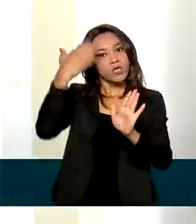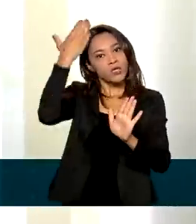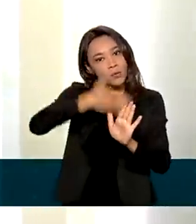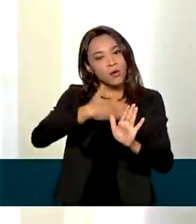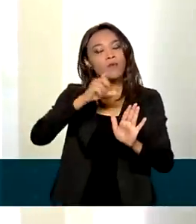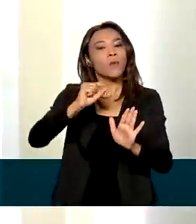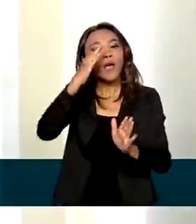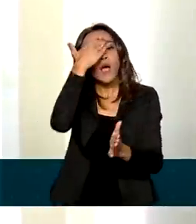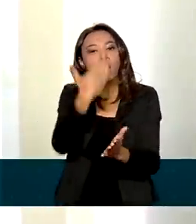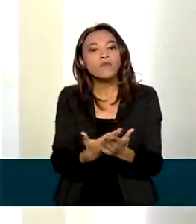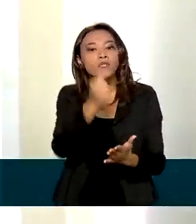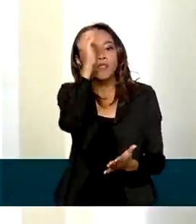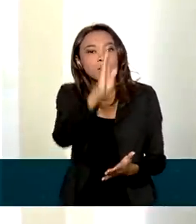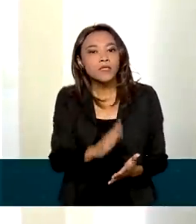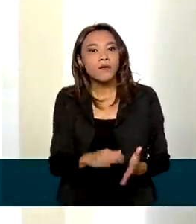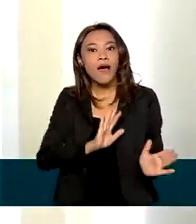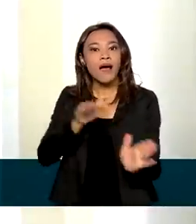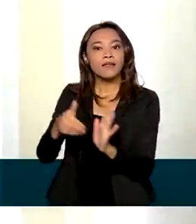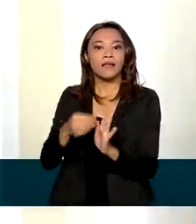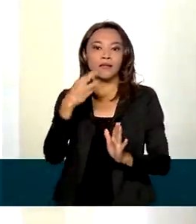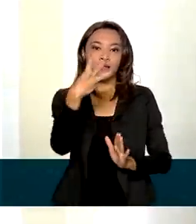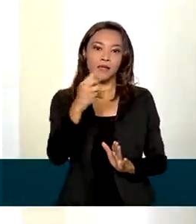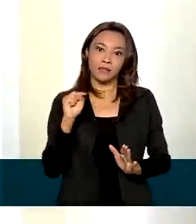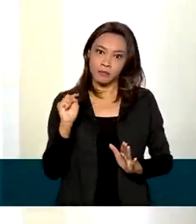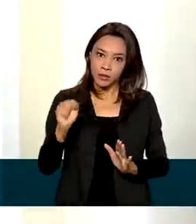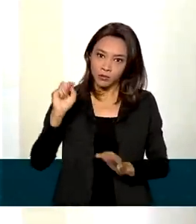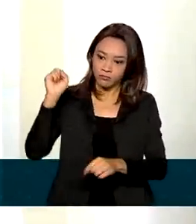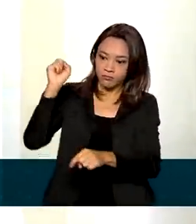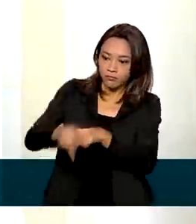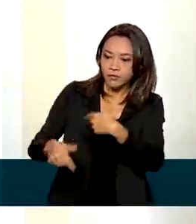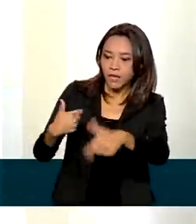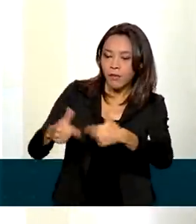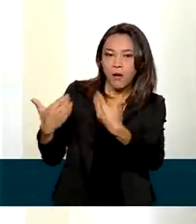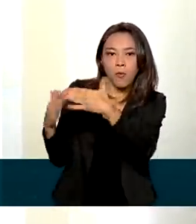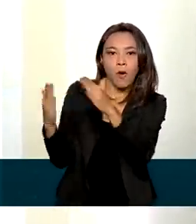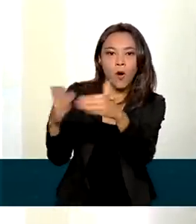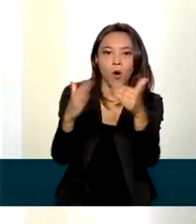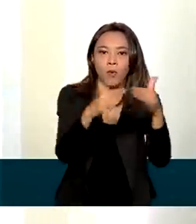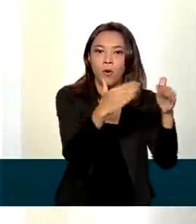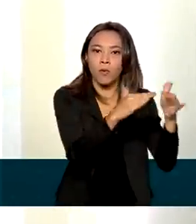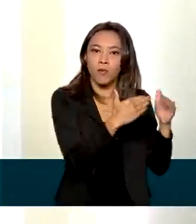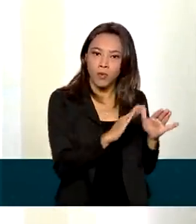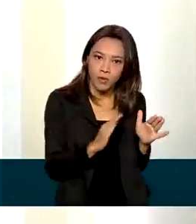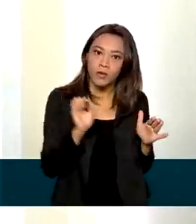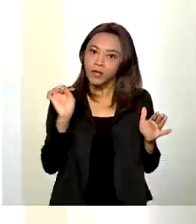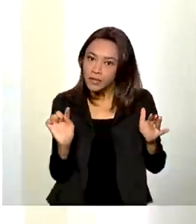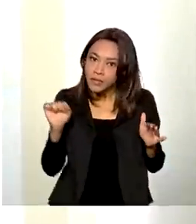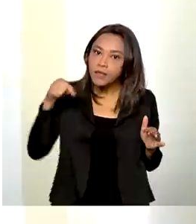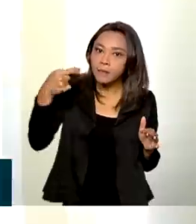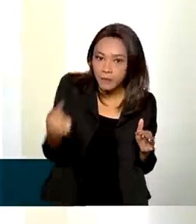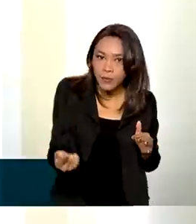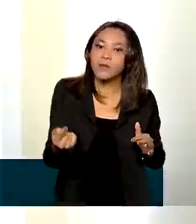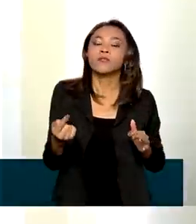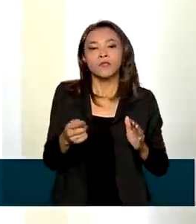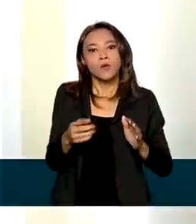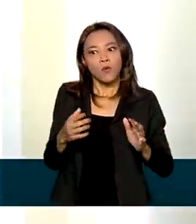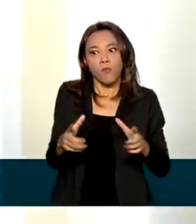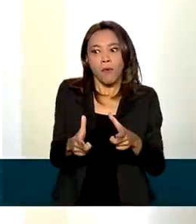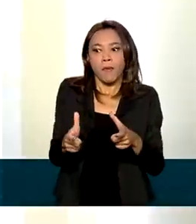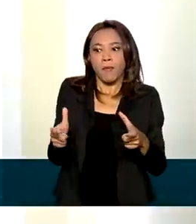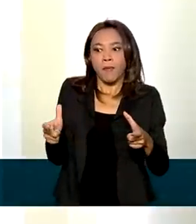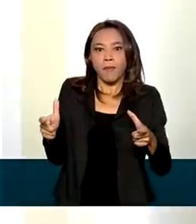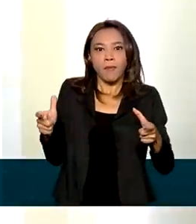São até 3 mil empregos num primeiro momento. E depois, obviamente, com o crescimento, nós estamos